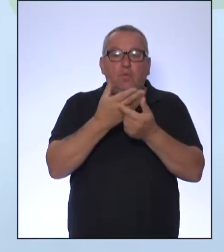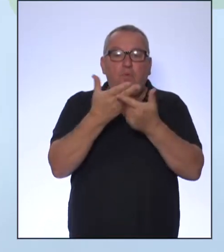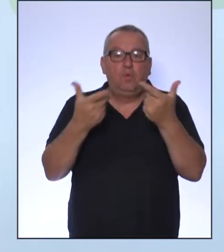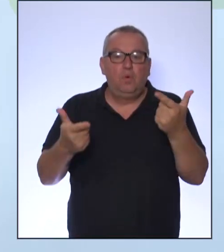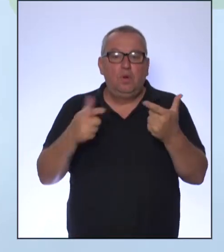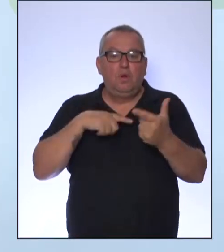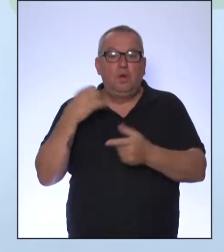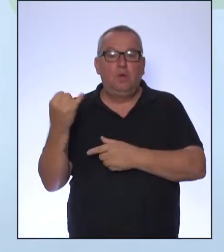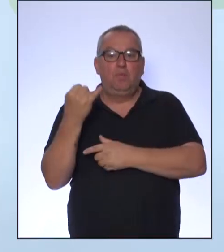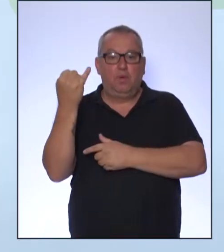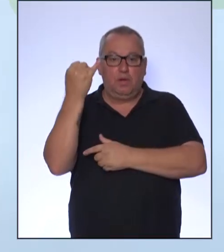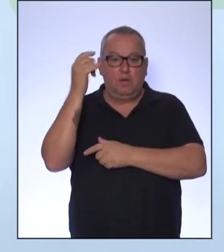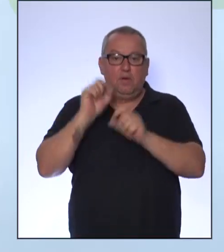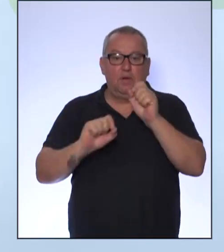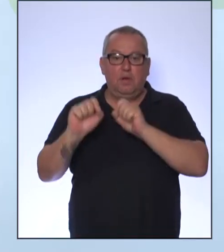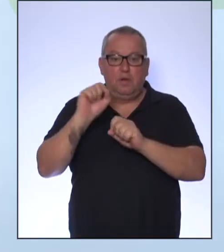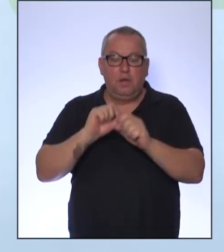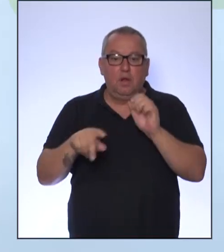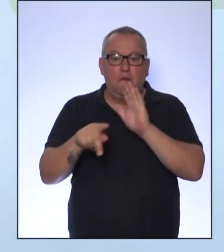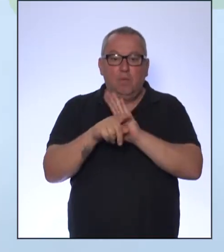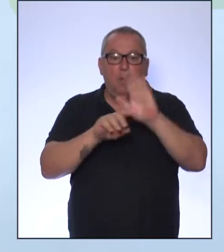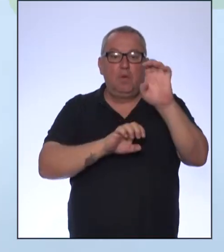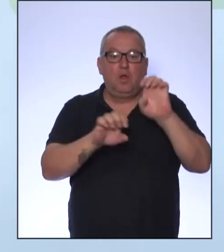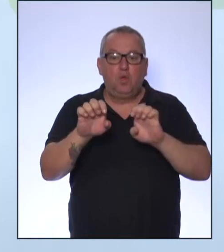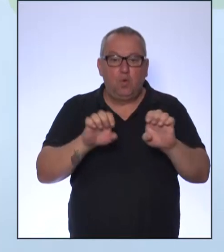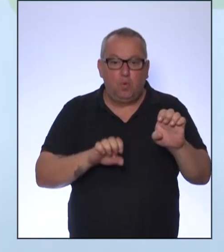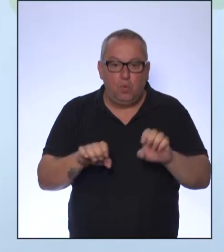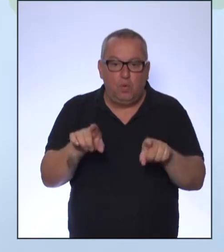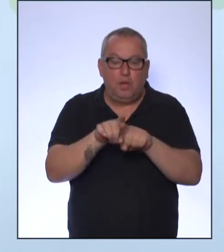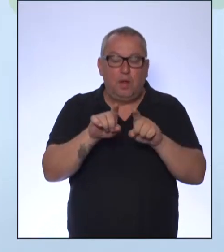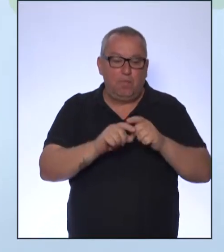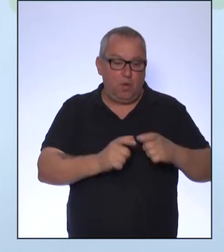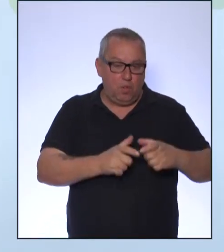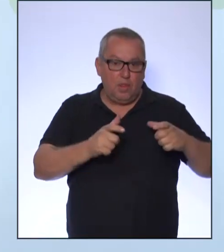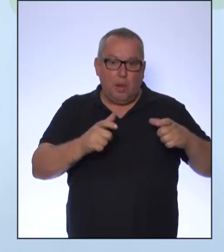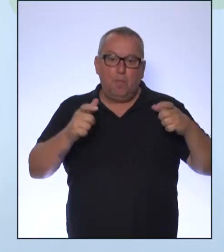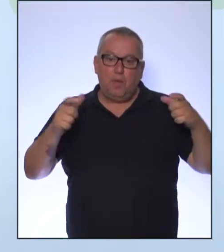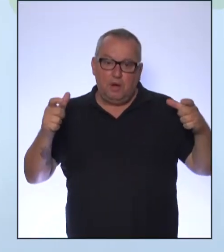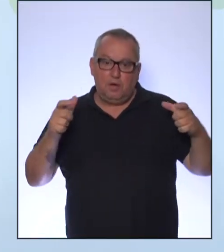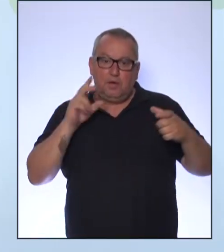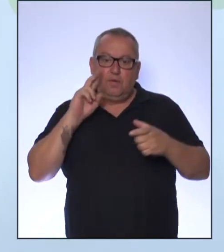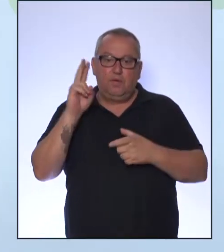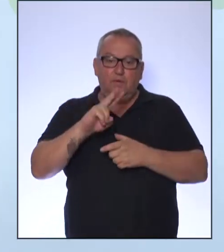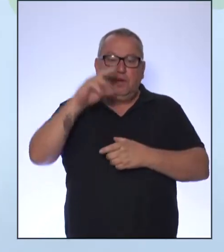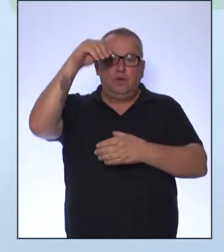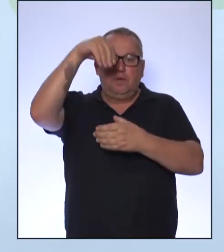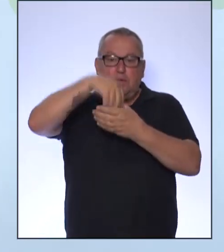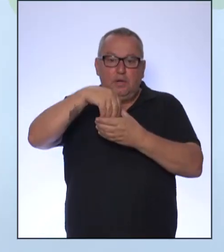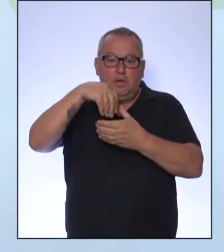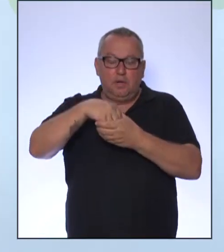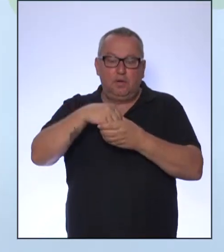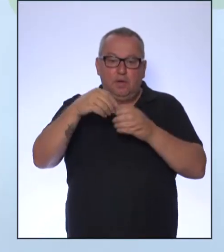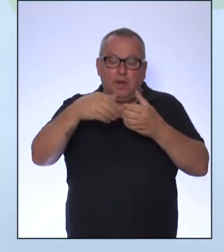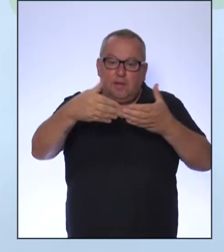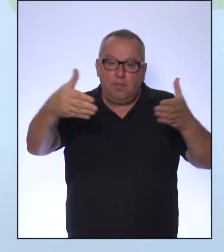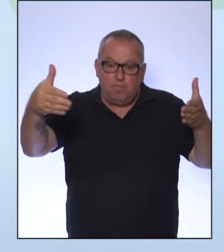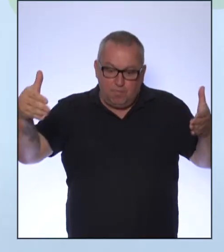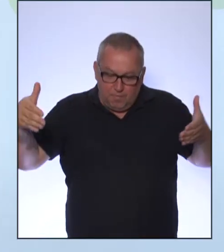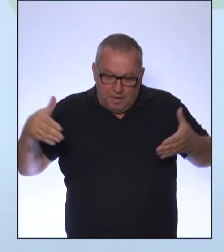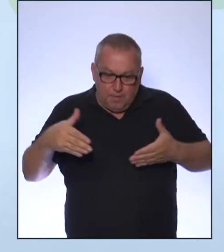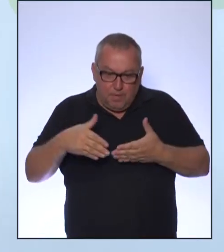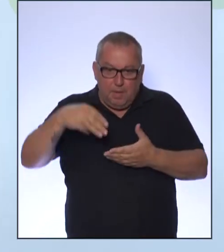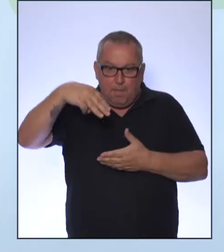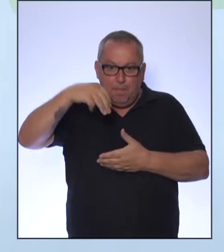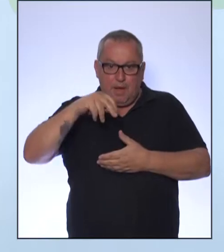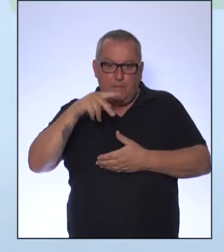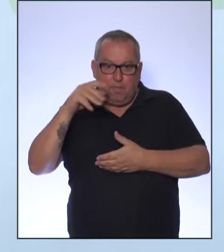essenciais, que é a questão da estrutura, o tamanho. Dentro da demografia, nós estudamos